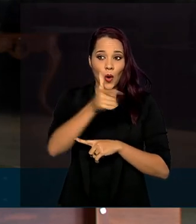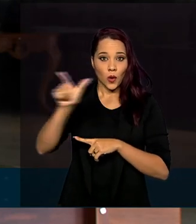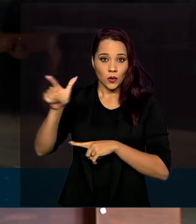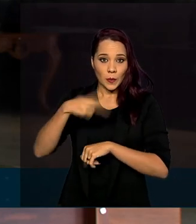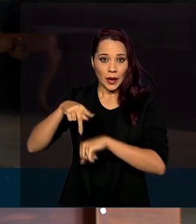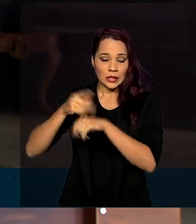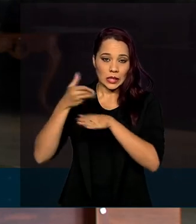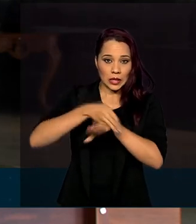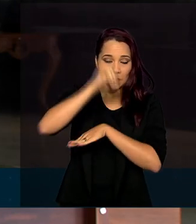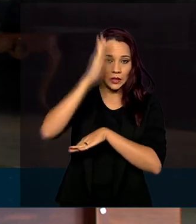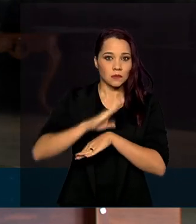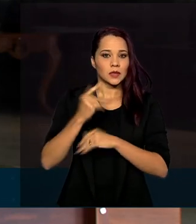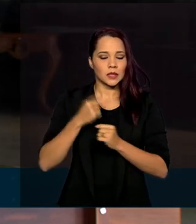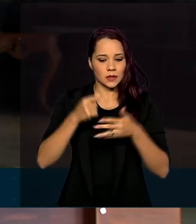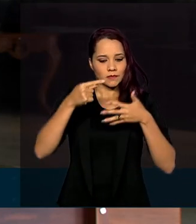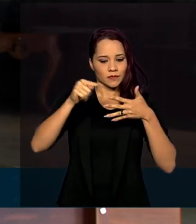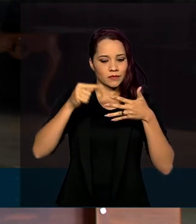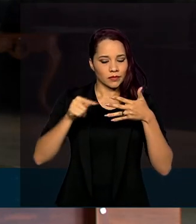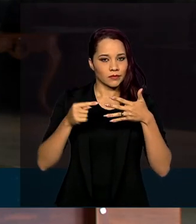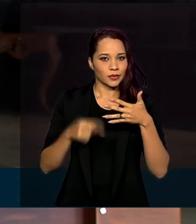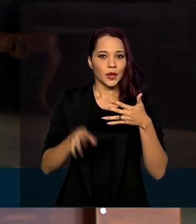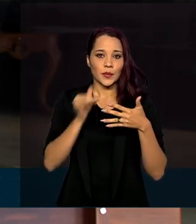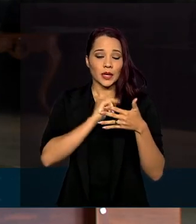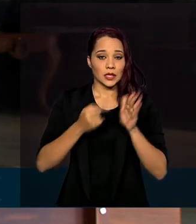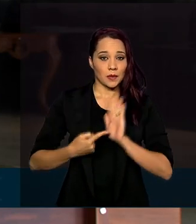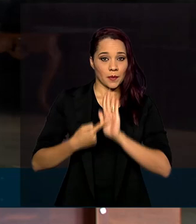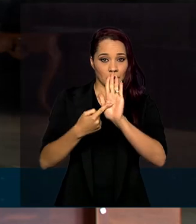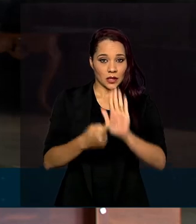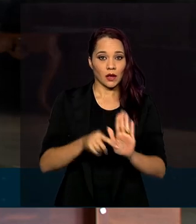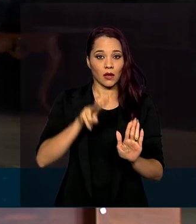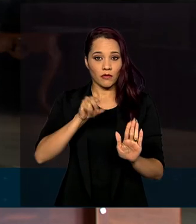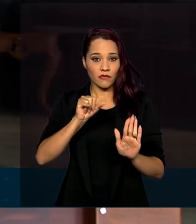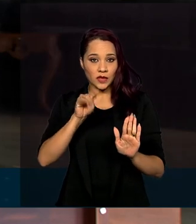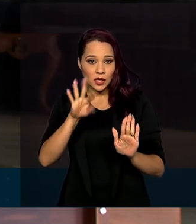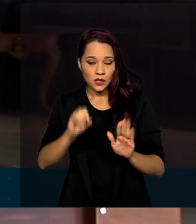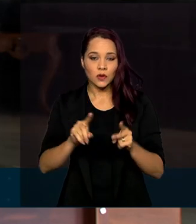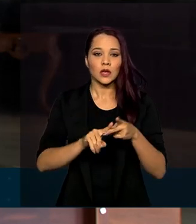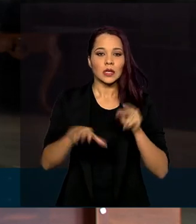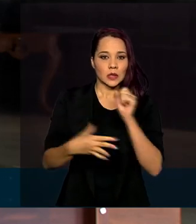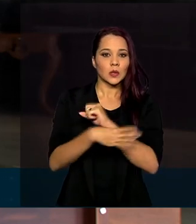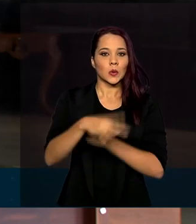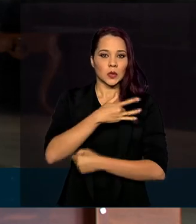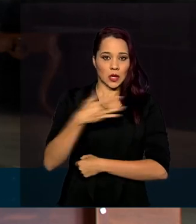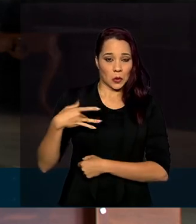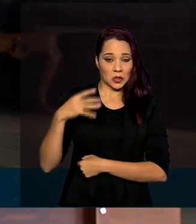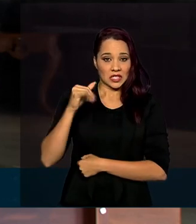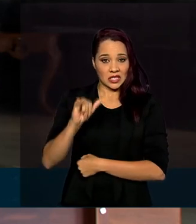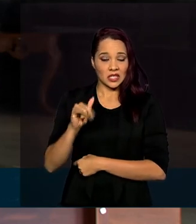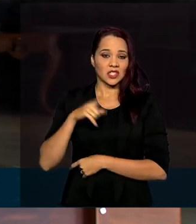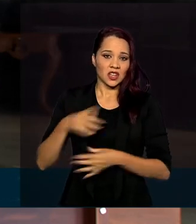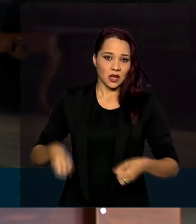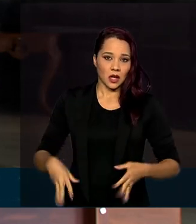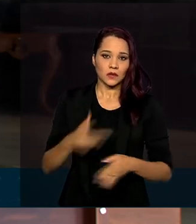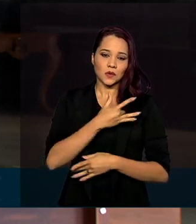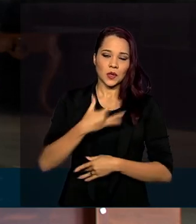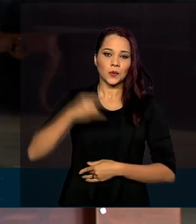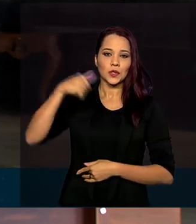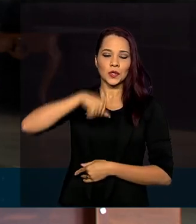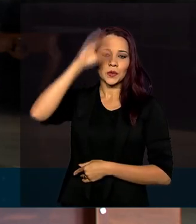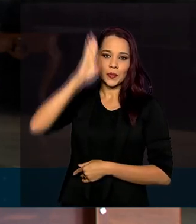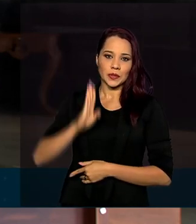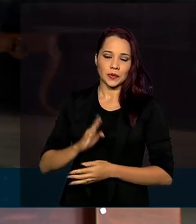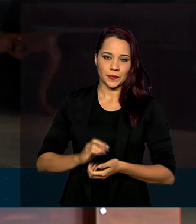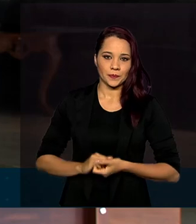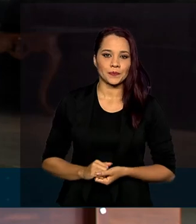requisitos migratórios, como, por exemplo, apresentação de visto e seguro-saúde, caso ele tenha gastos com saúde aqui no Brasil.